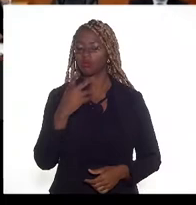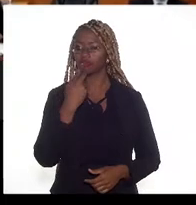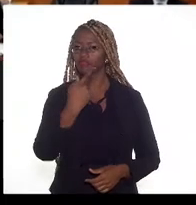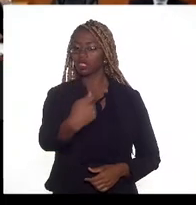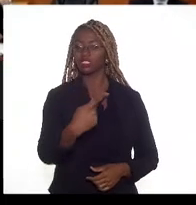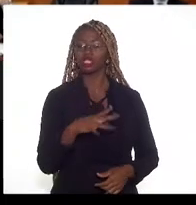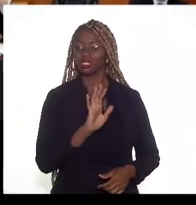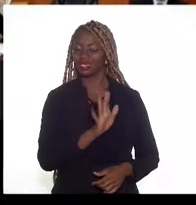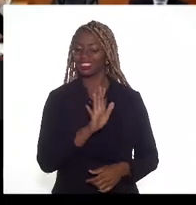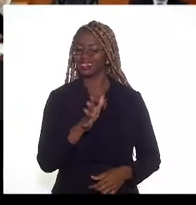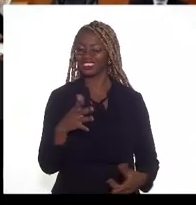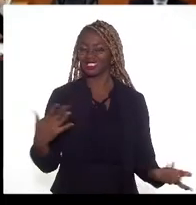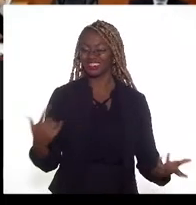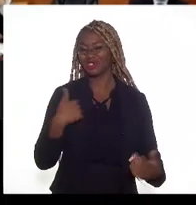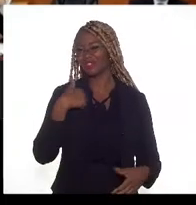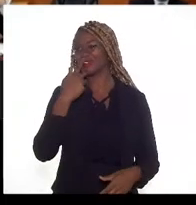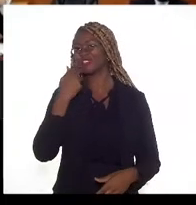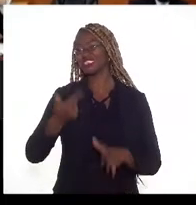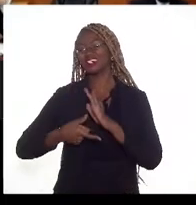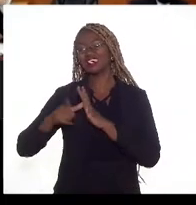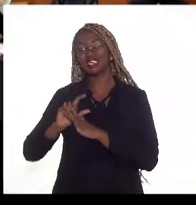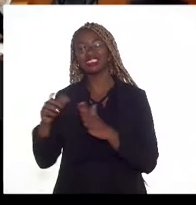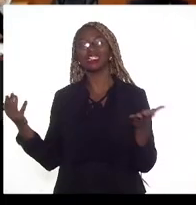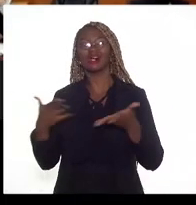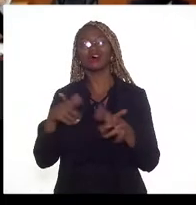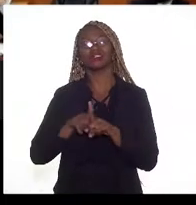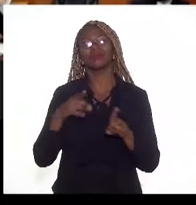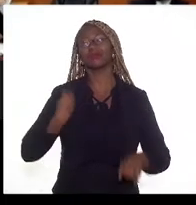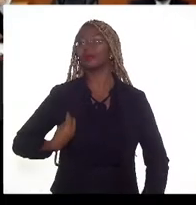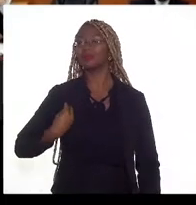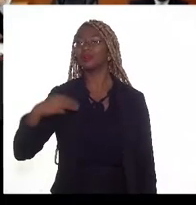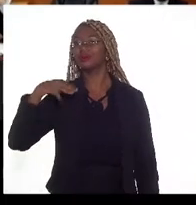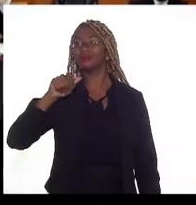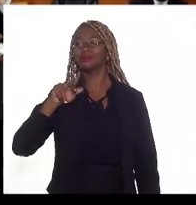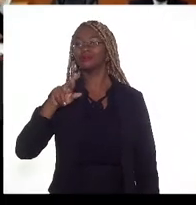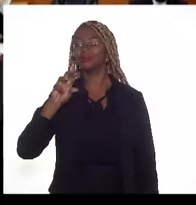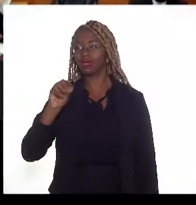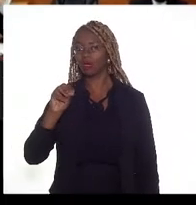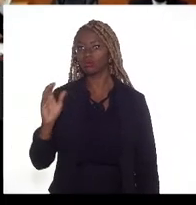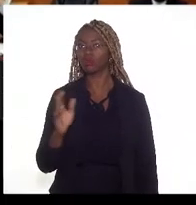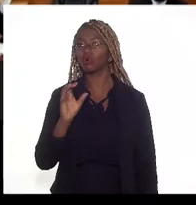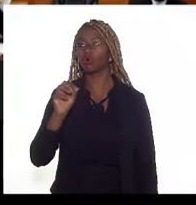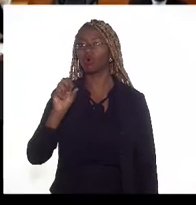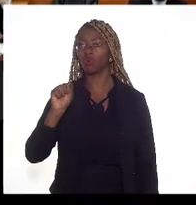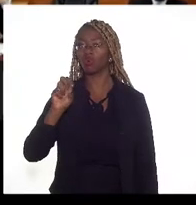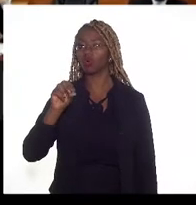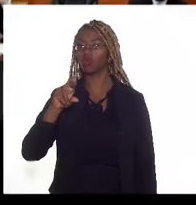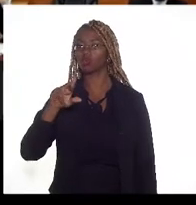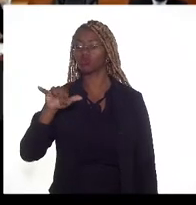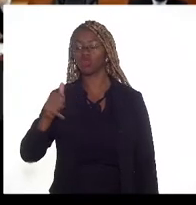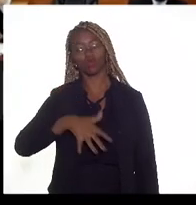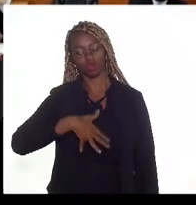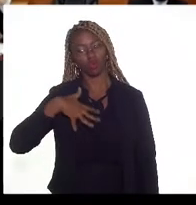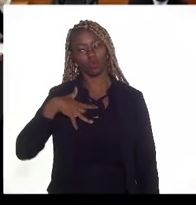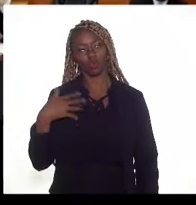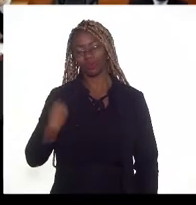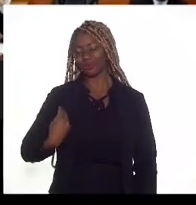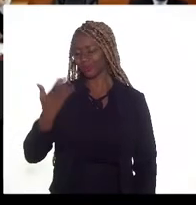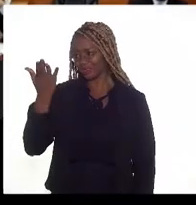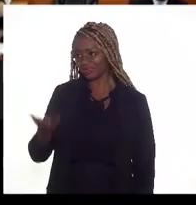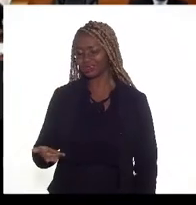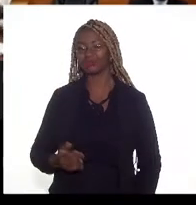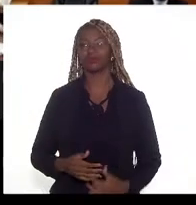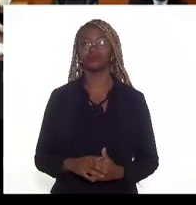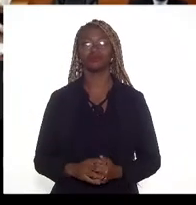com a Magda Chibriar e agora também com a presença do Mauro Osório, muito no zona. IBP. Obrigado.